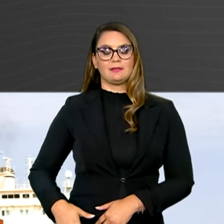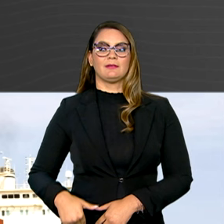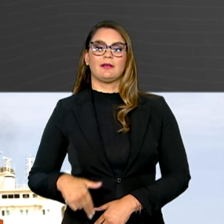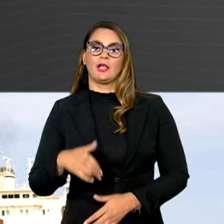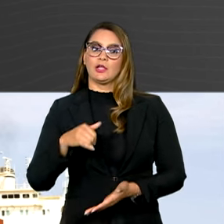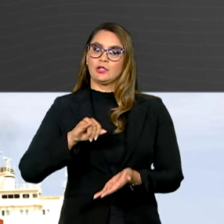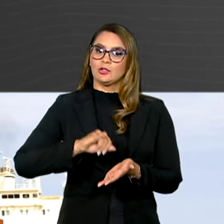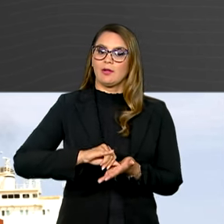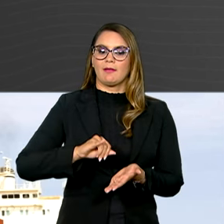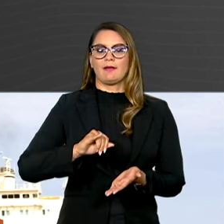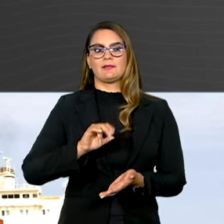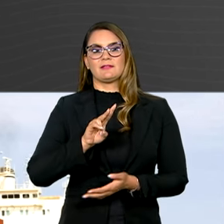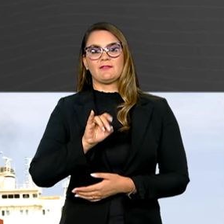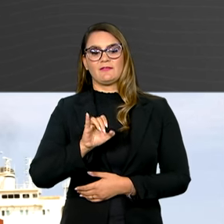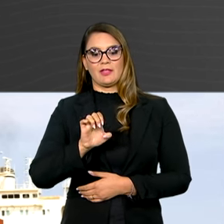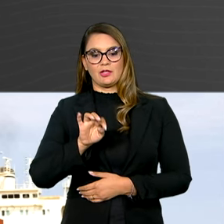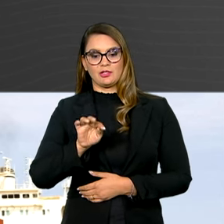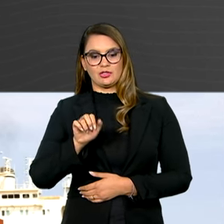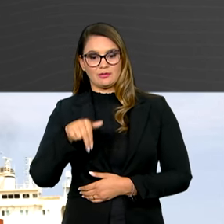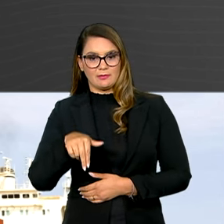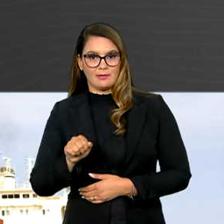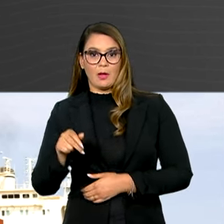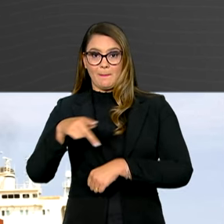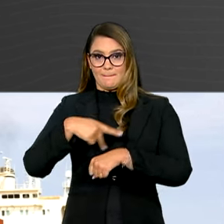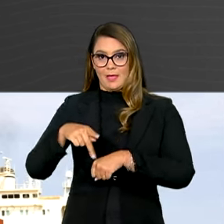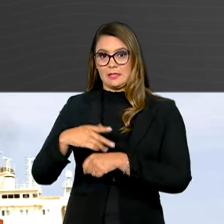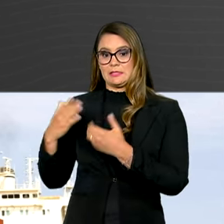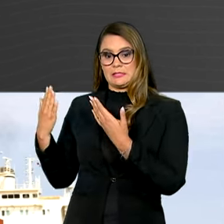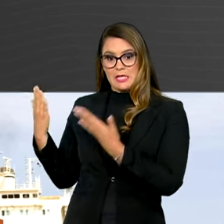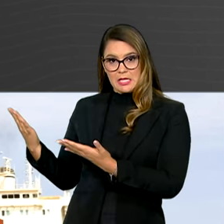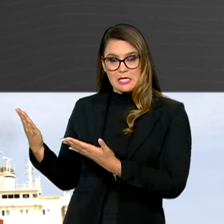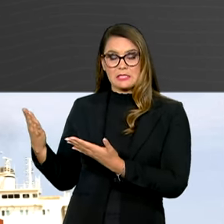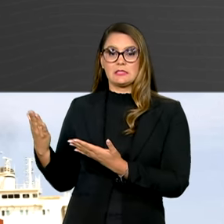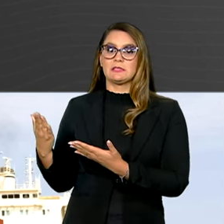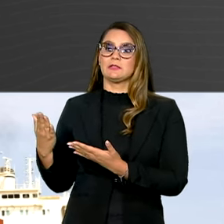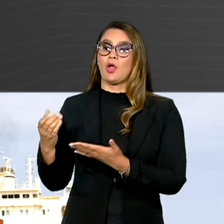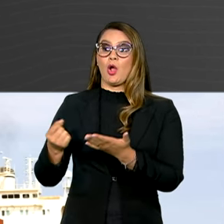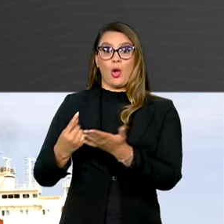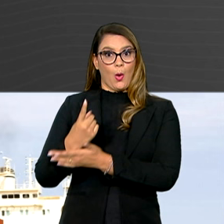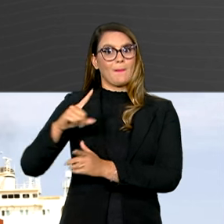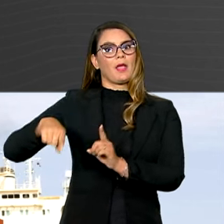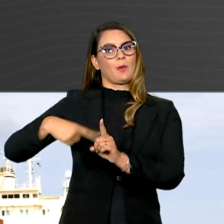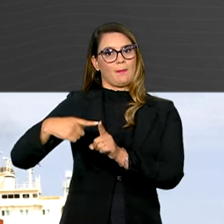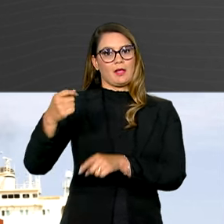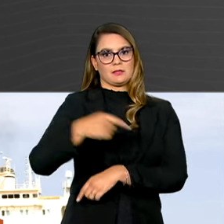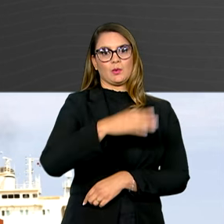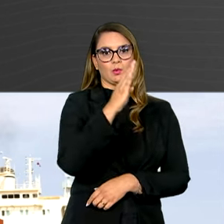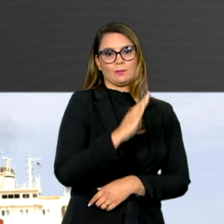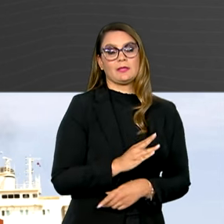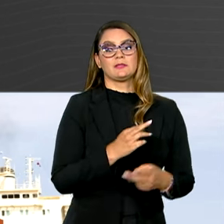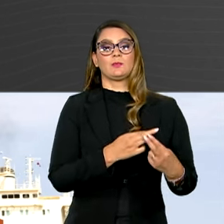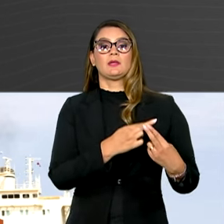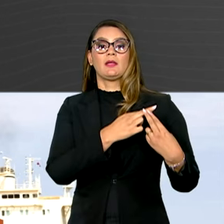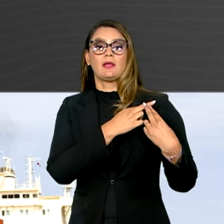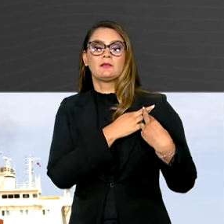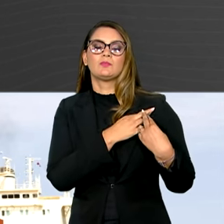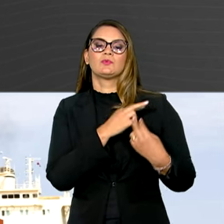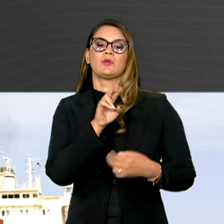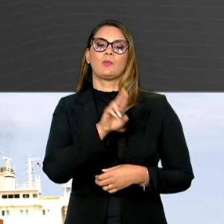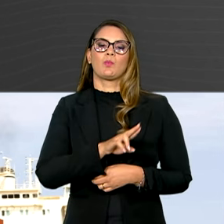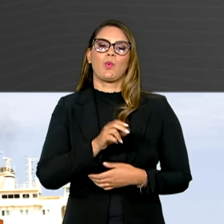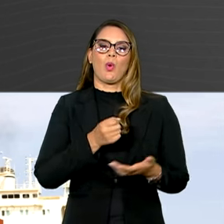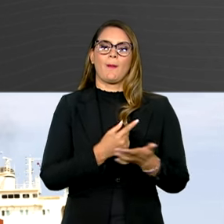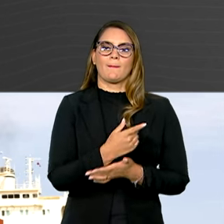México, Paraguai, Uruguai e Argélia importaram mais produtos e foram os responsáveis pela alta do consumo de